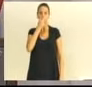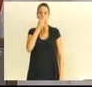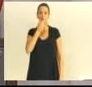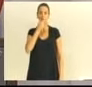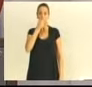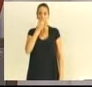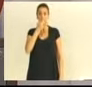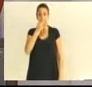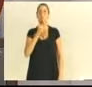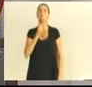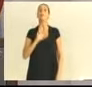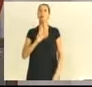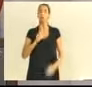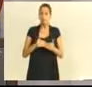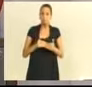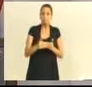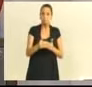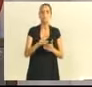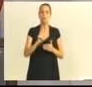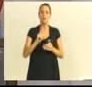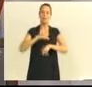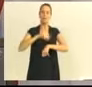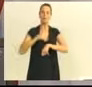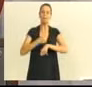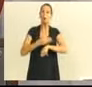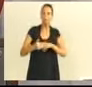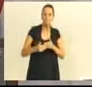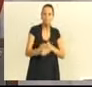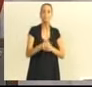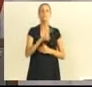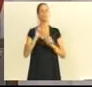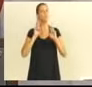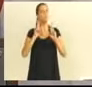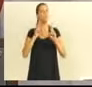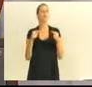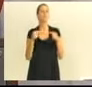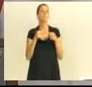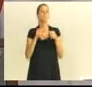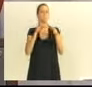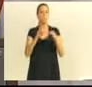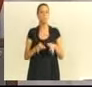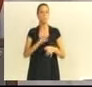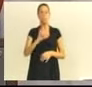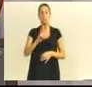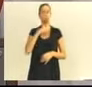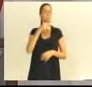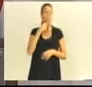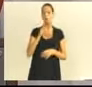Nas próximas horas nós teremos uma decisão judicial que eu espero seja procedente. Se não for, eu fiz a minha parte.